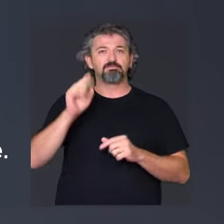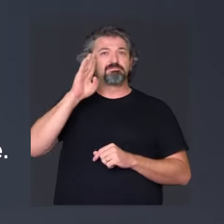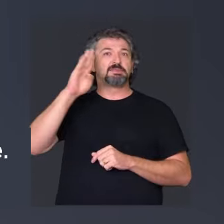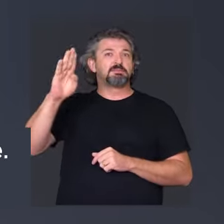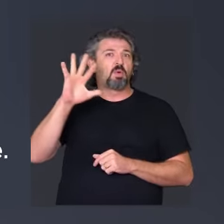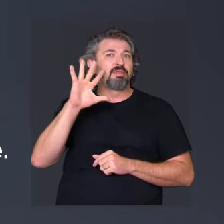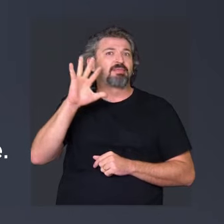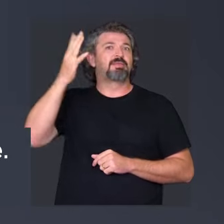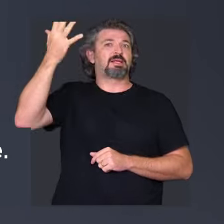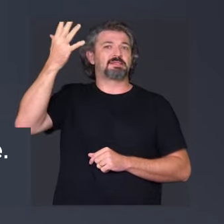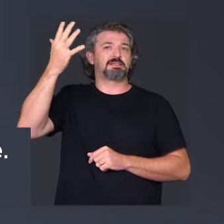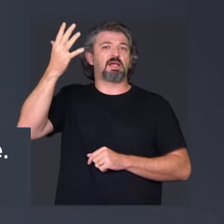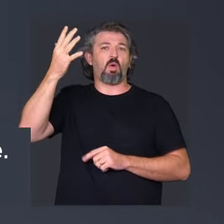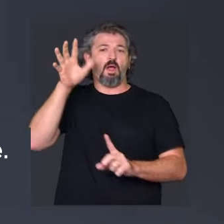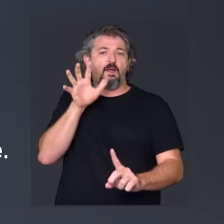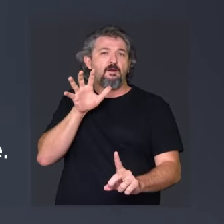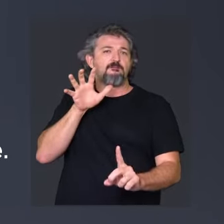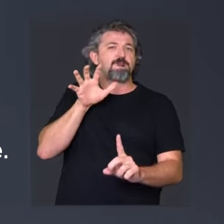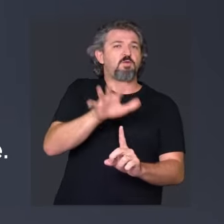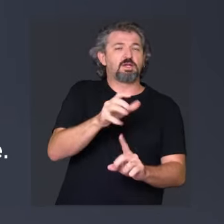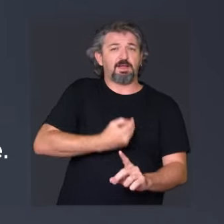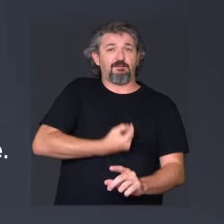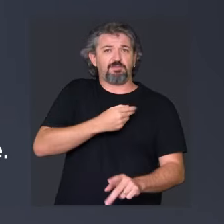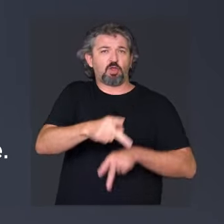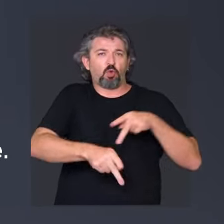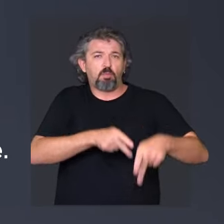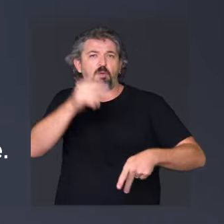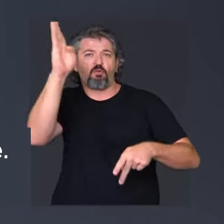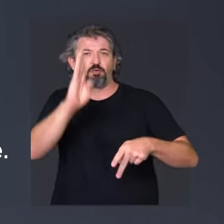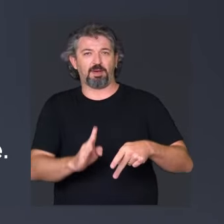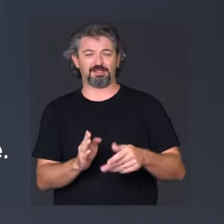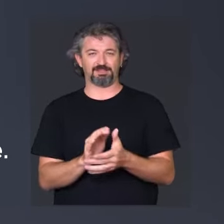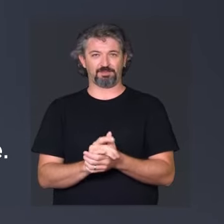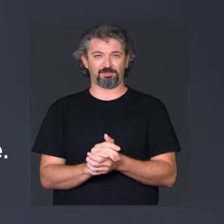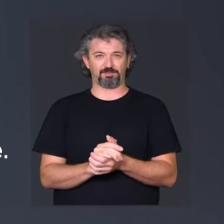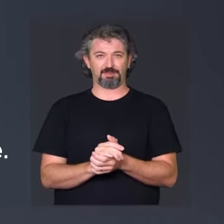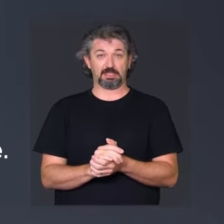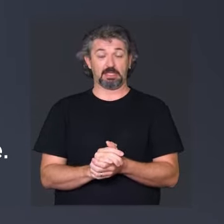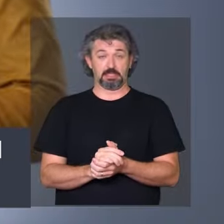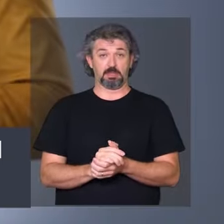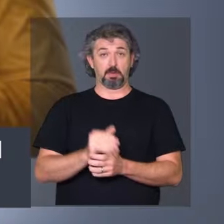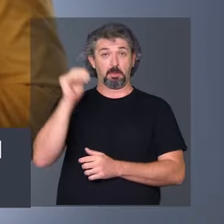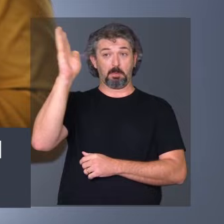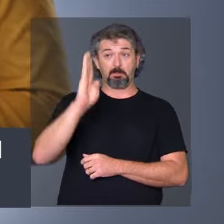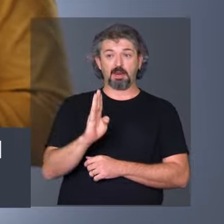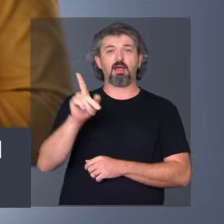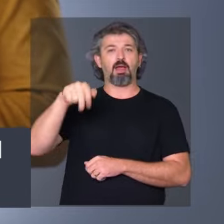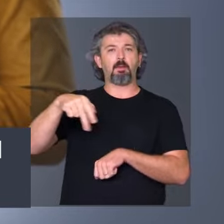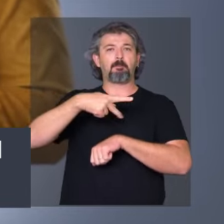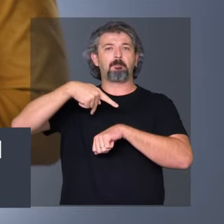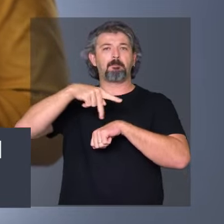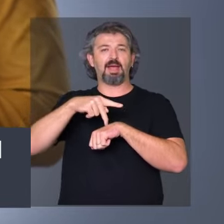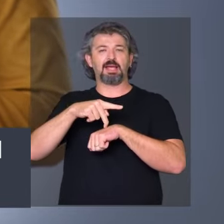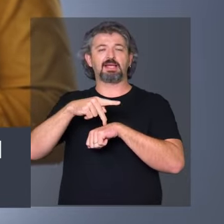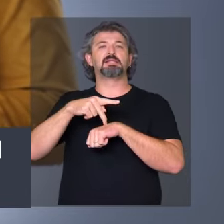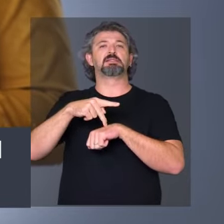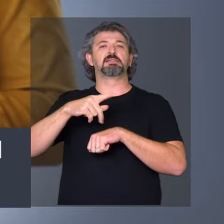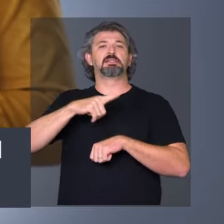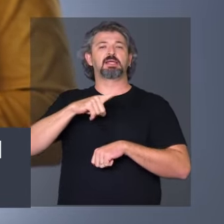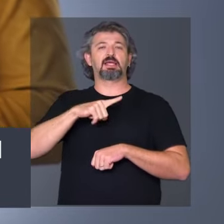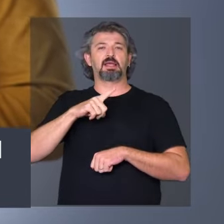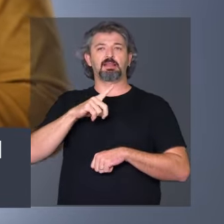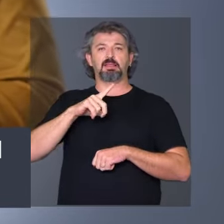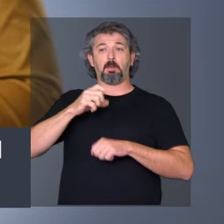acontece grande parte das decisões que afetam a vida de todos os brasileiros e brasileiras. O Brasil é uma república